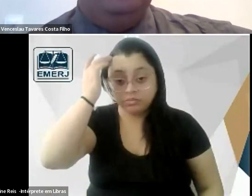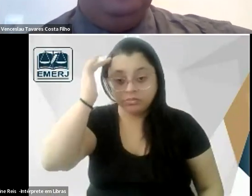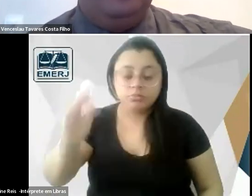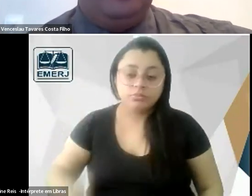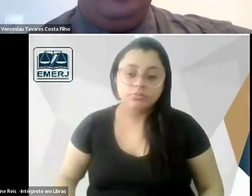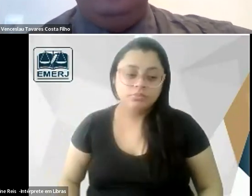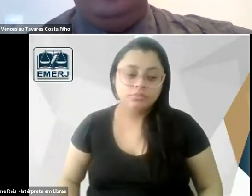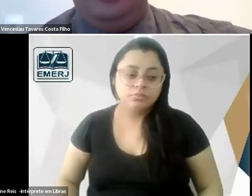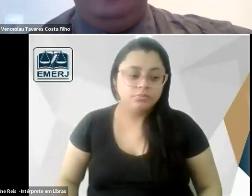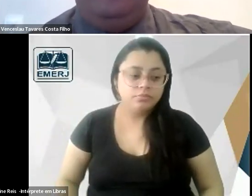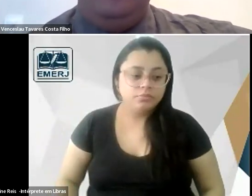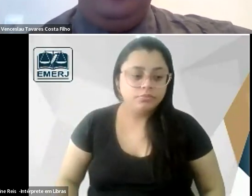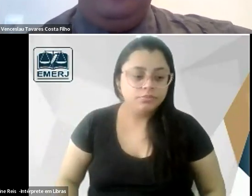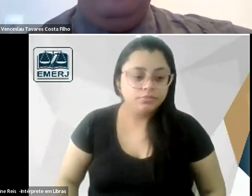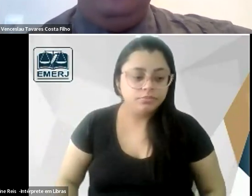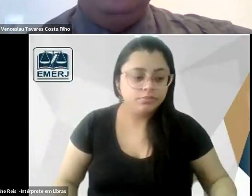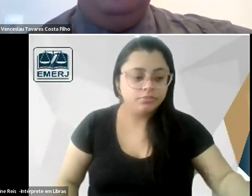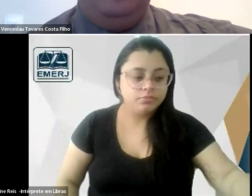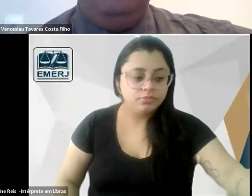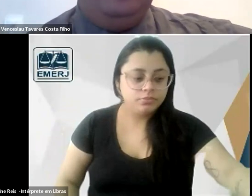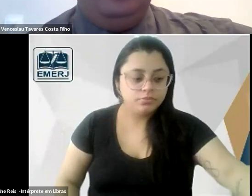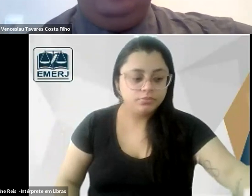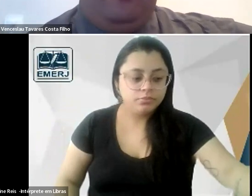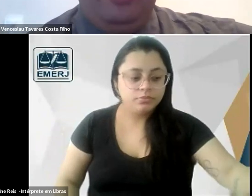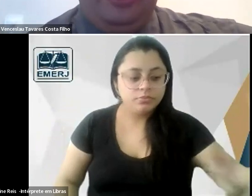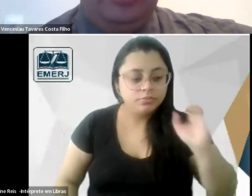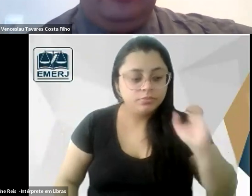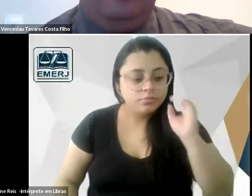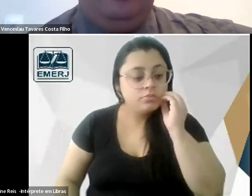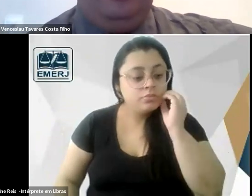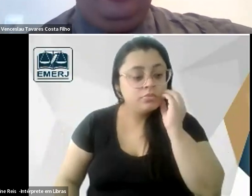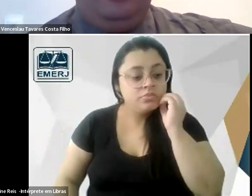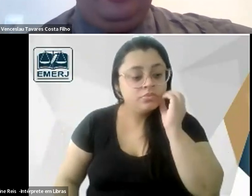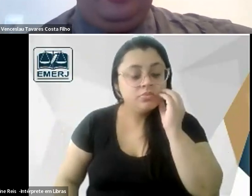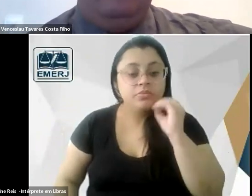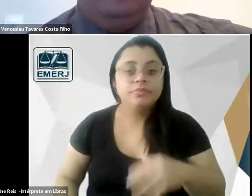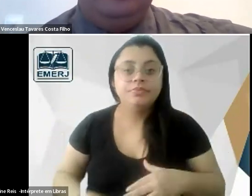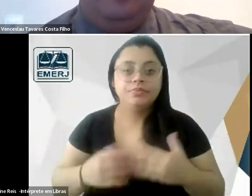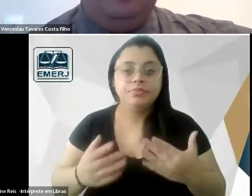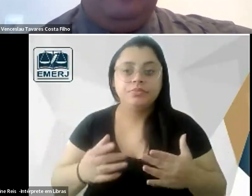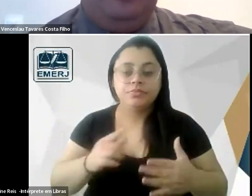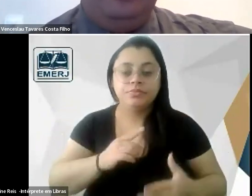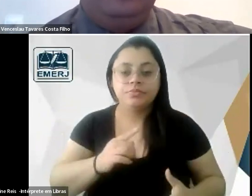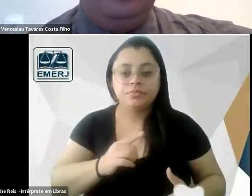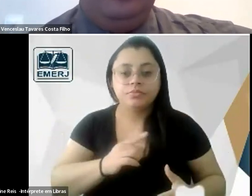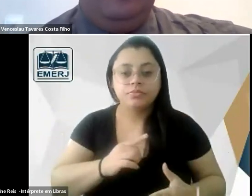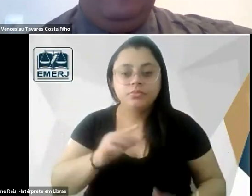professor Carlos Direito mas Tobias não vai ser antirromanista também há um discípulo de Tobias que